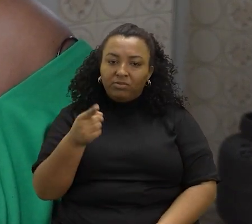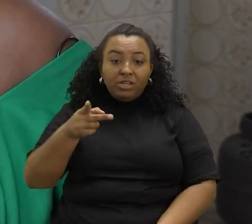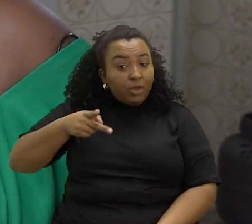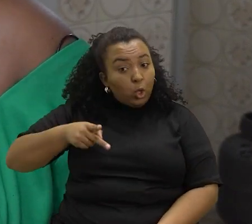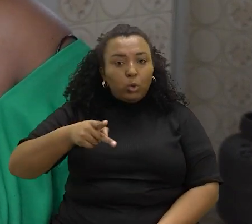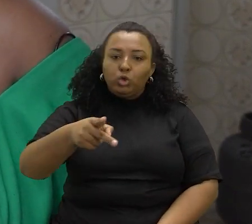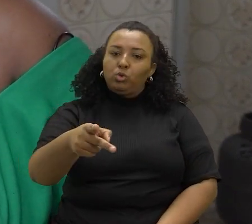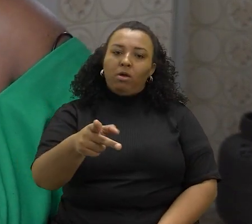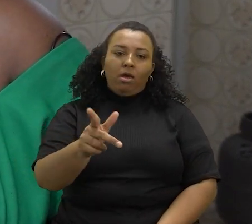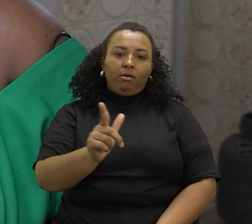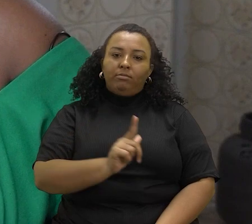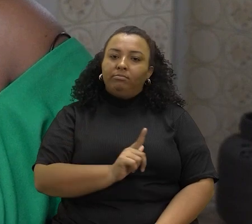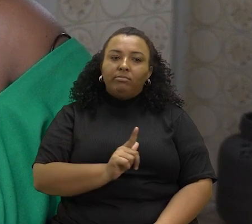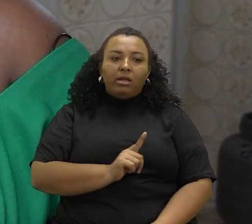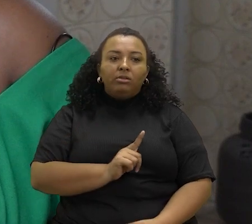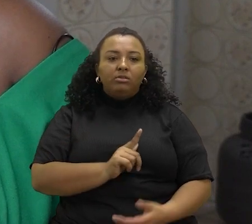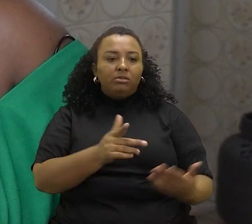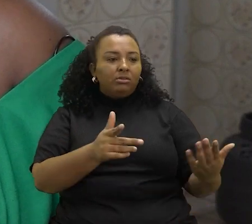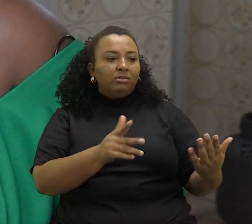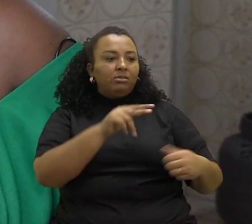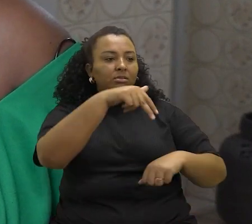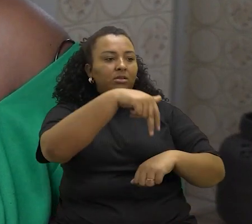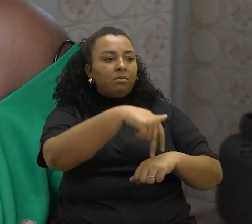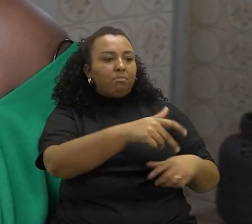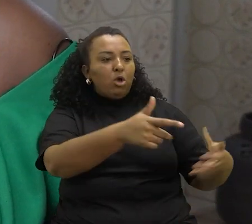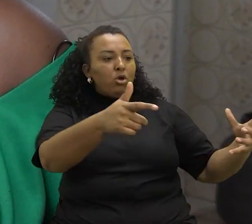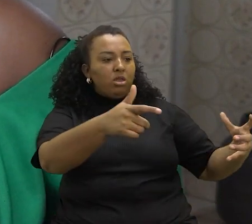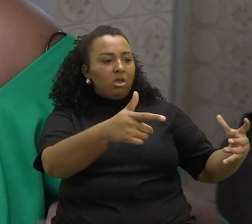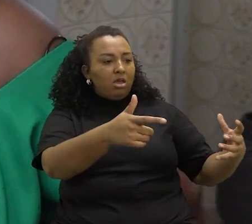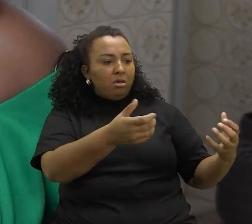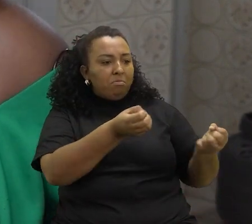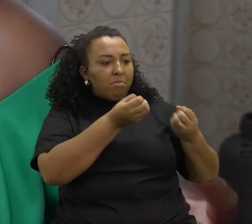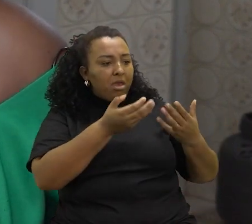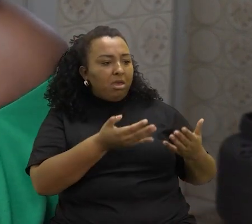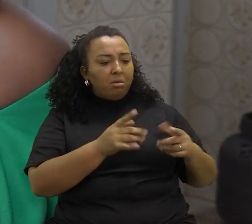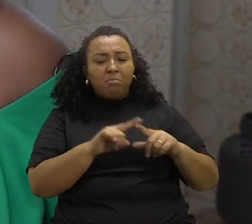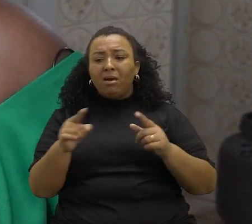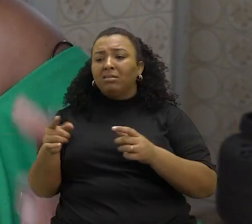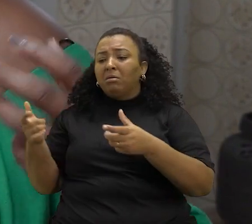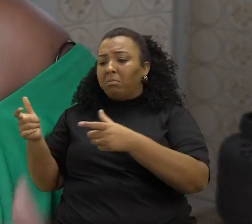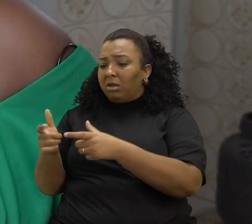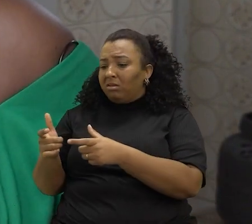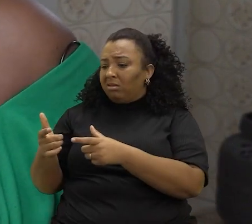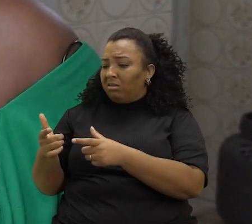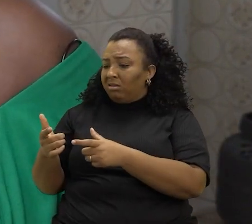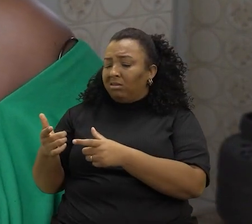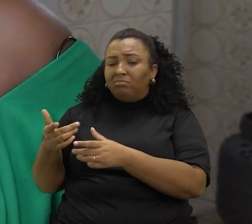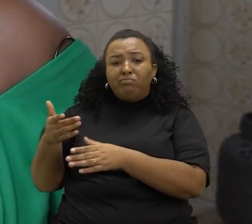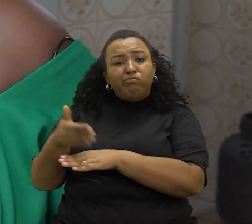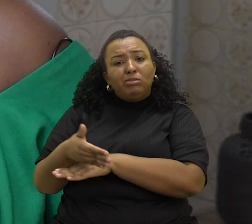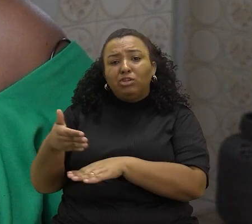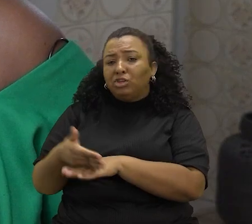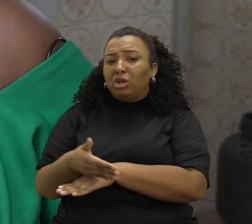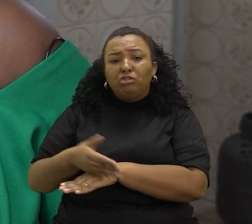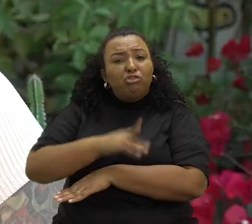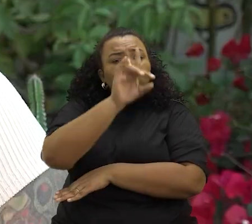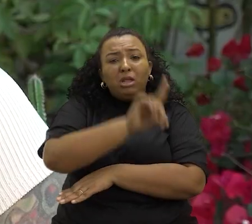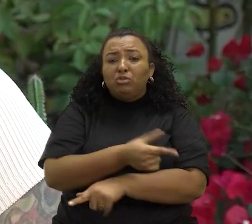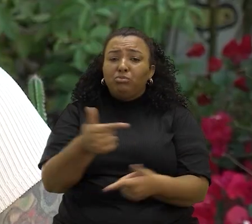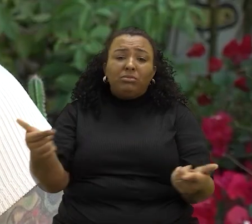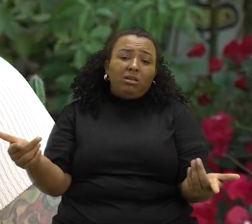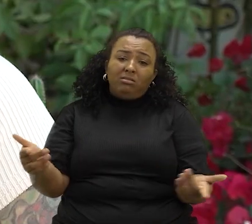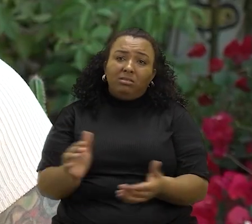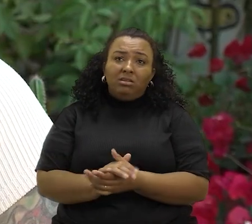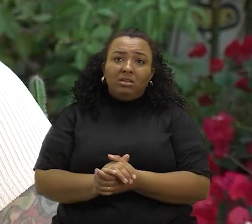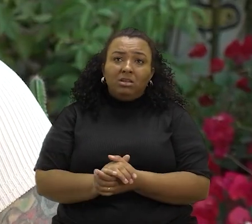E aí você vai continuar tendo uma elite se beneficiando e a maior parte das pessoas ainda continuando, tendo dificuldade de ter acesso a direitos. É